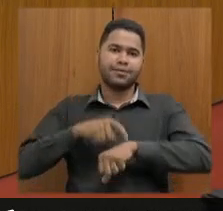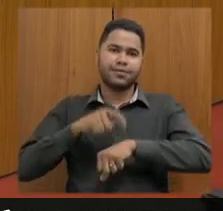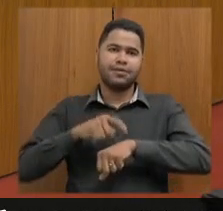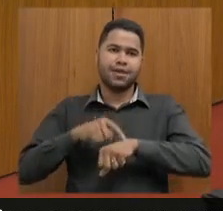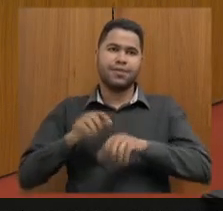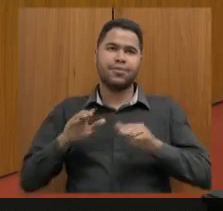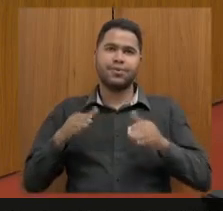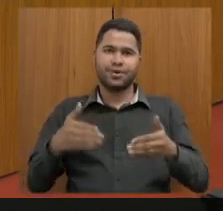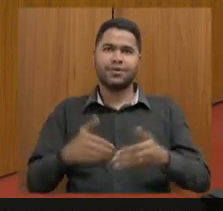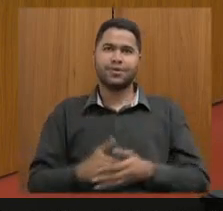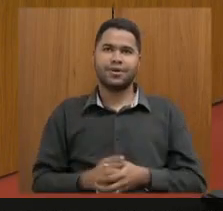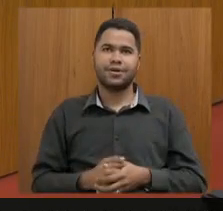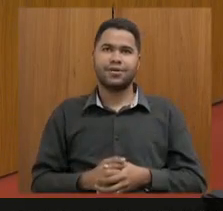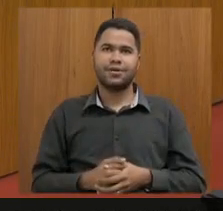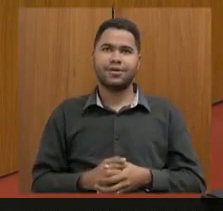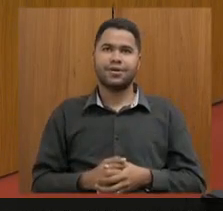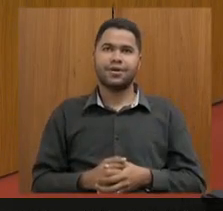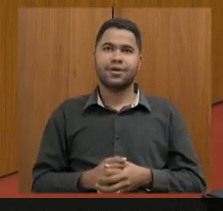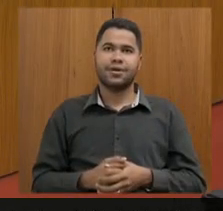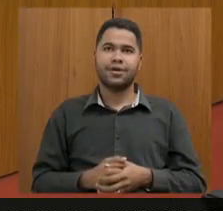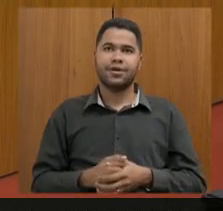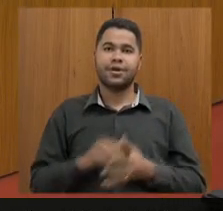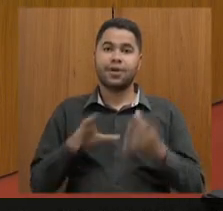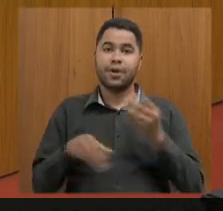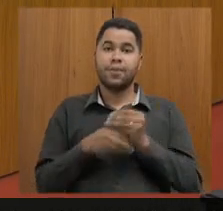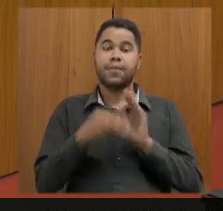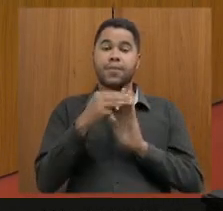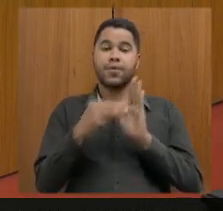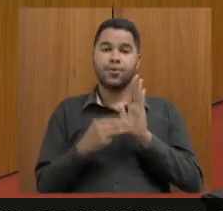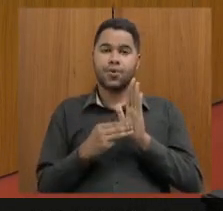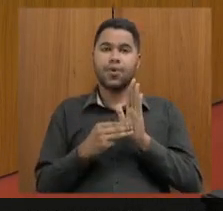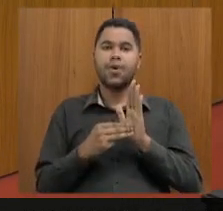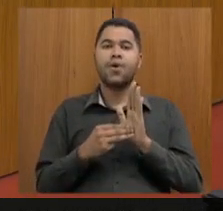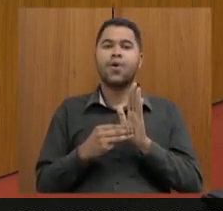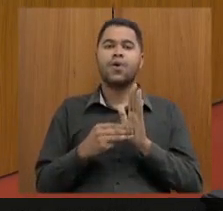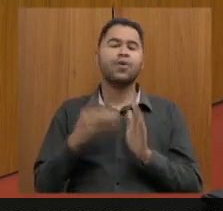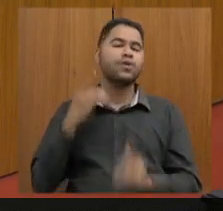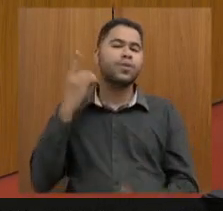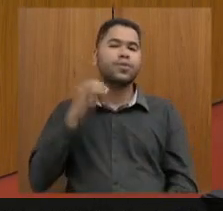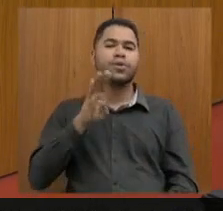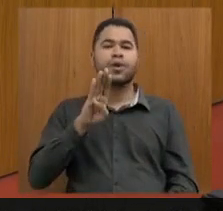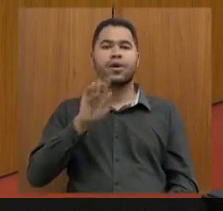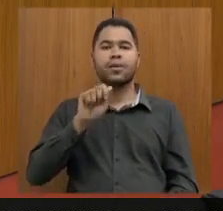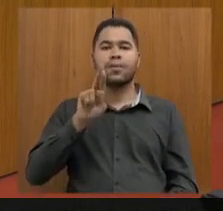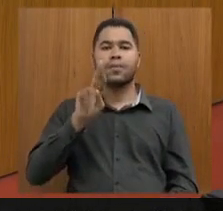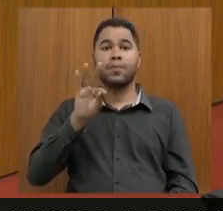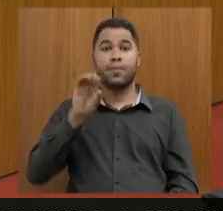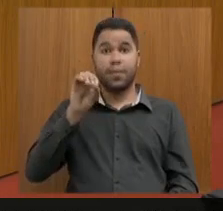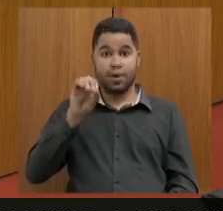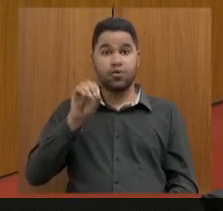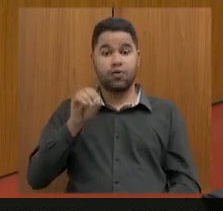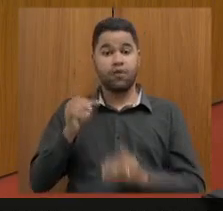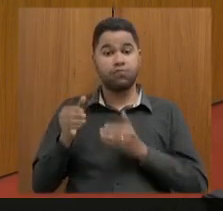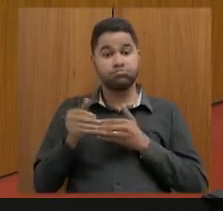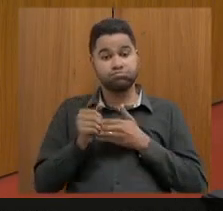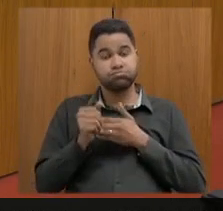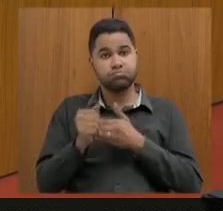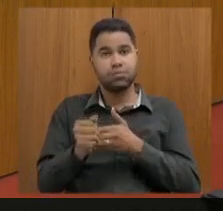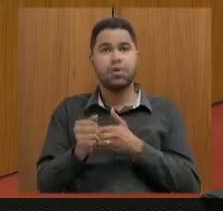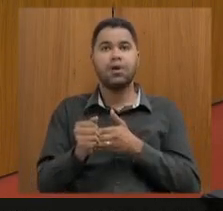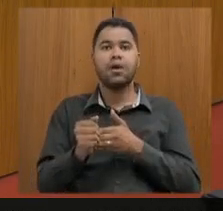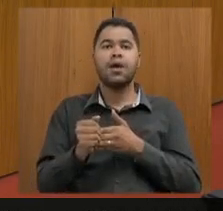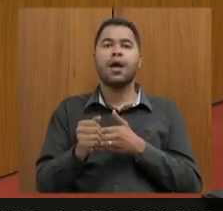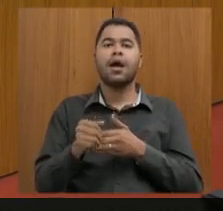dedicar ao debate. Faz um prazer. Eu vou adotar a metodologia que o deputado Bartô adotou hoje de manhã, que foi muito bem conduzida com a